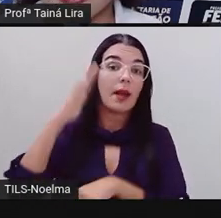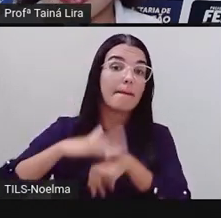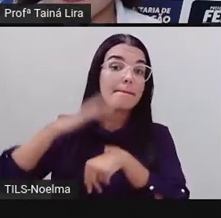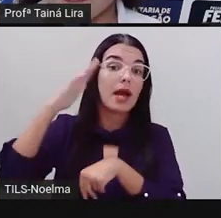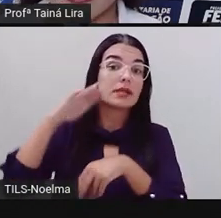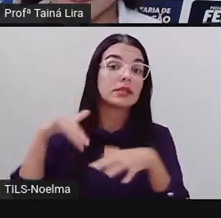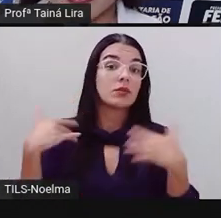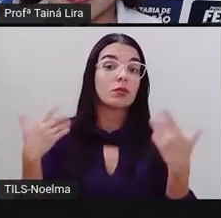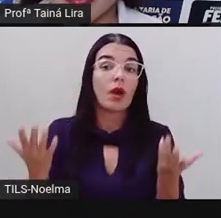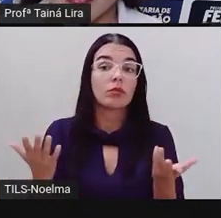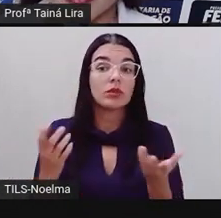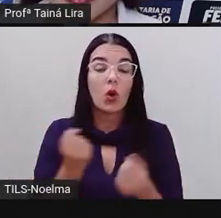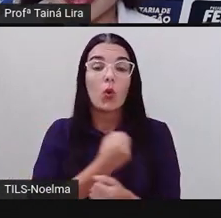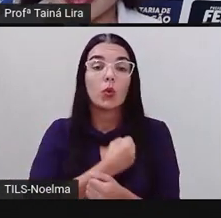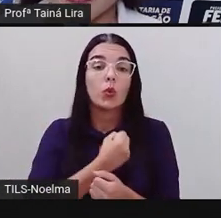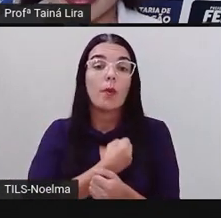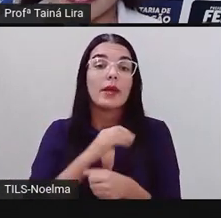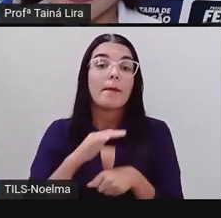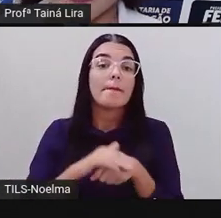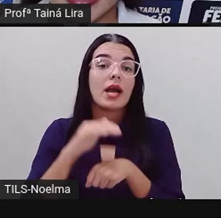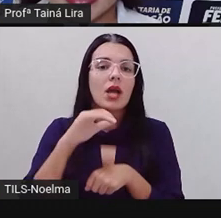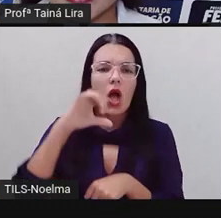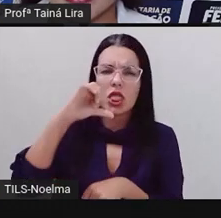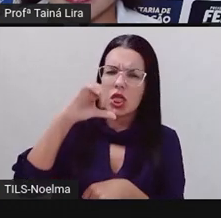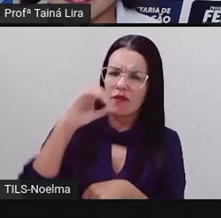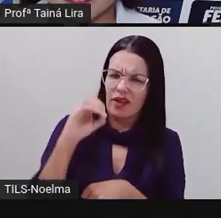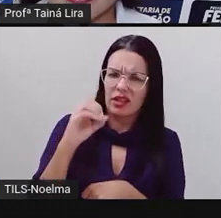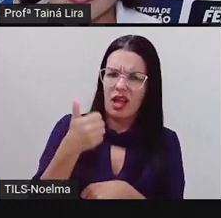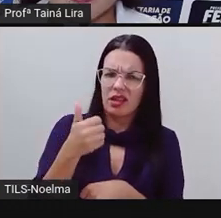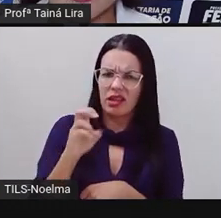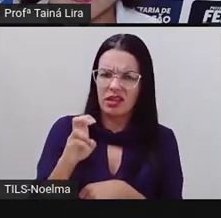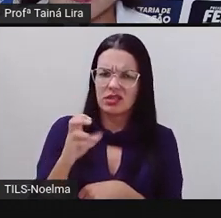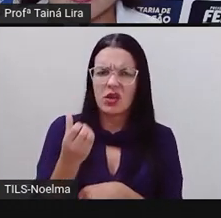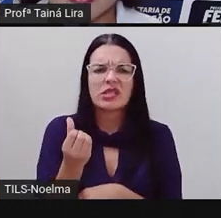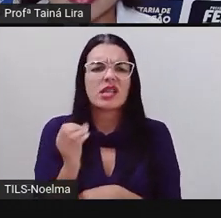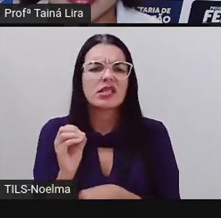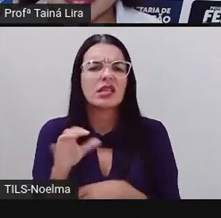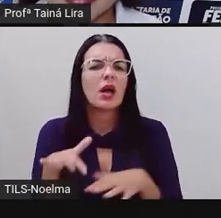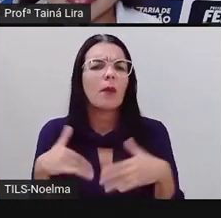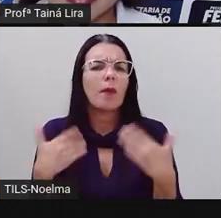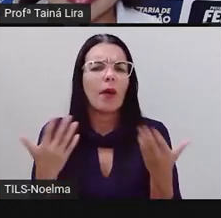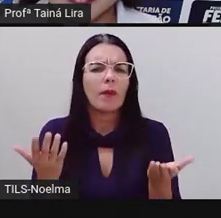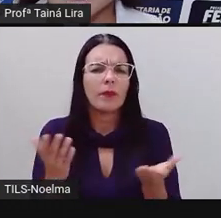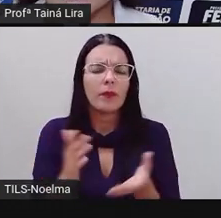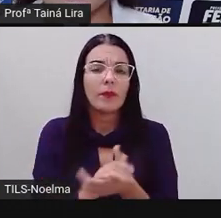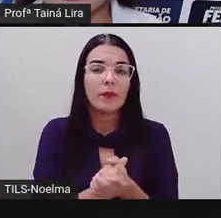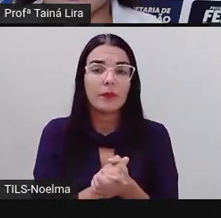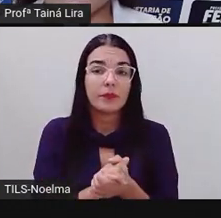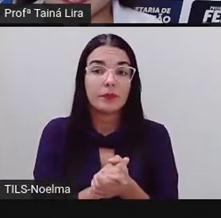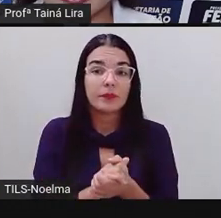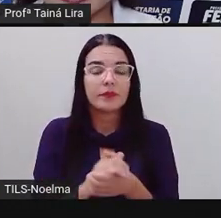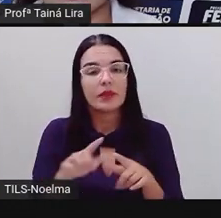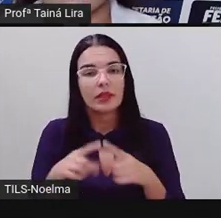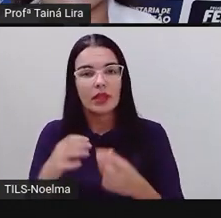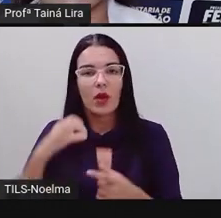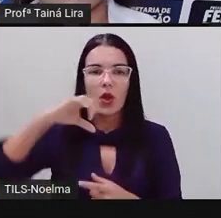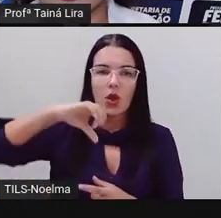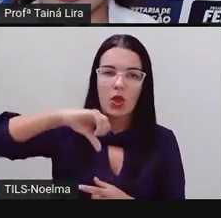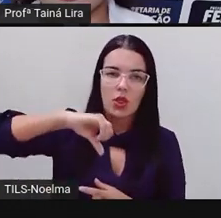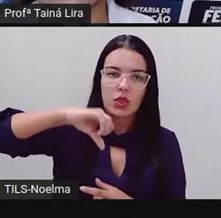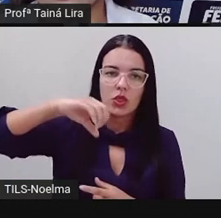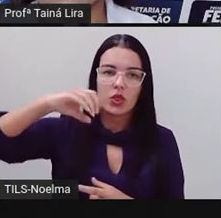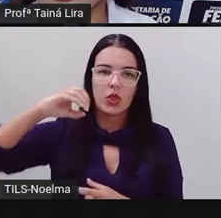analisar aqui. Qual é o número maior que eu tenho? É 90, é 15 ou é 60? Então, é 90.